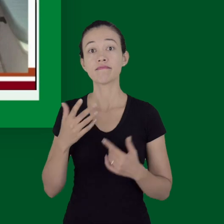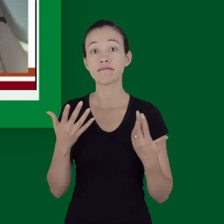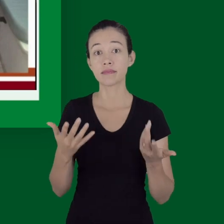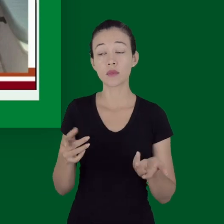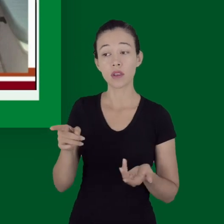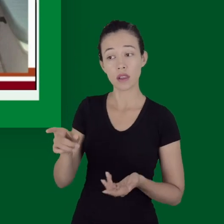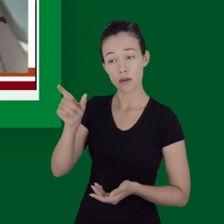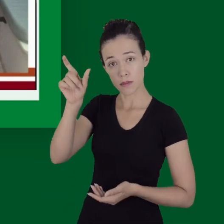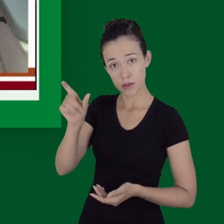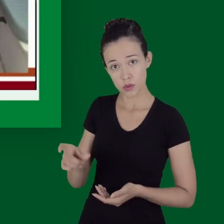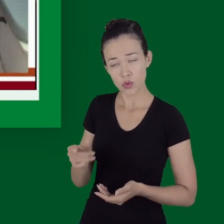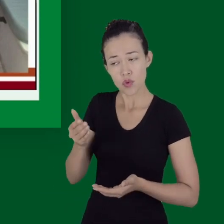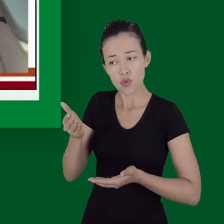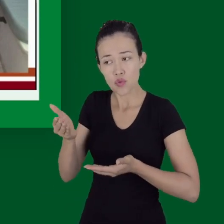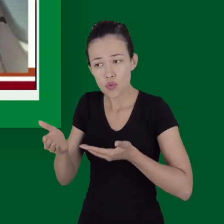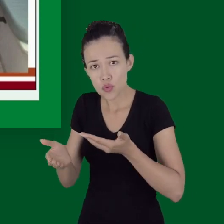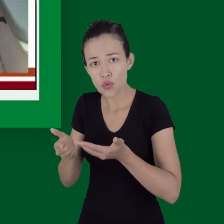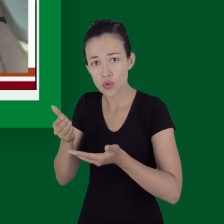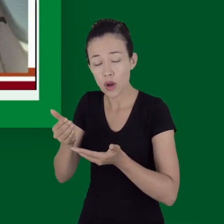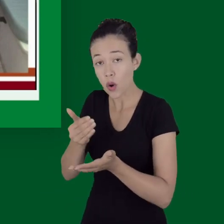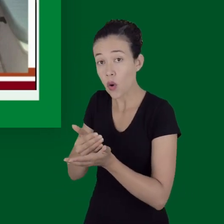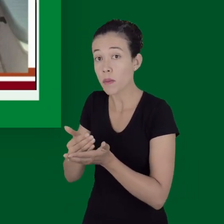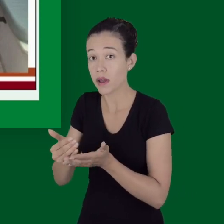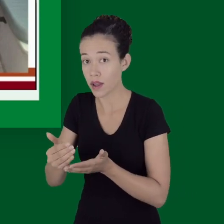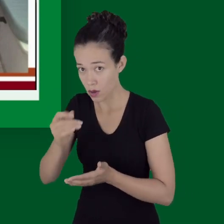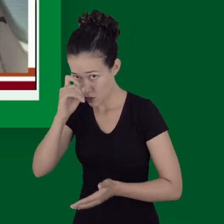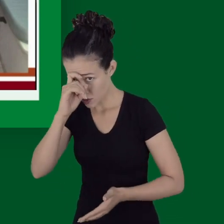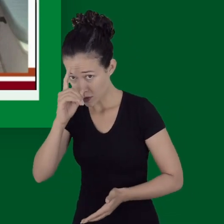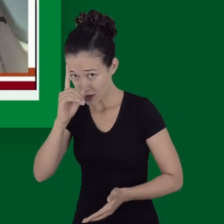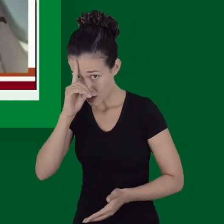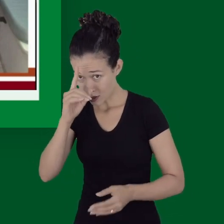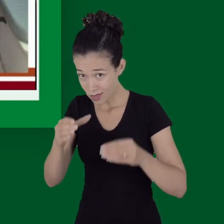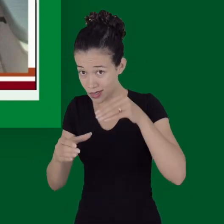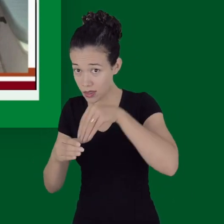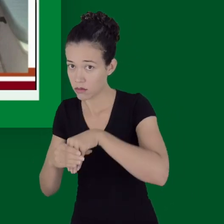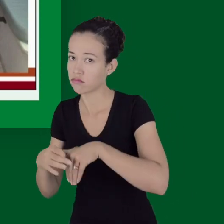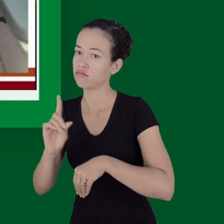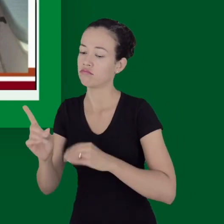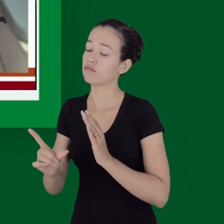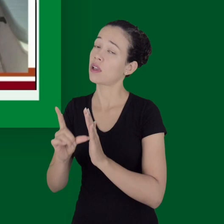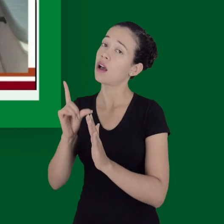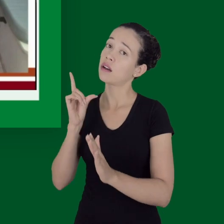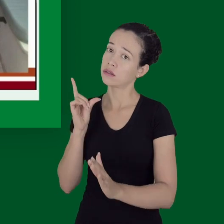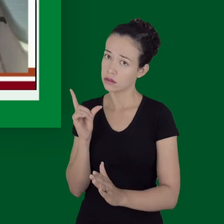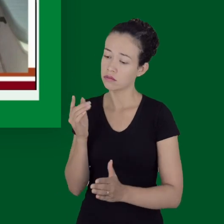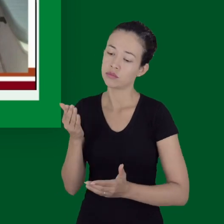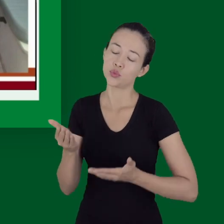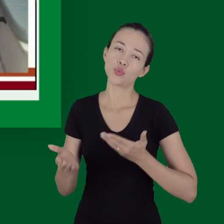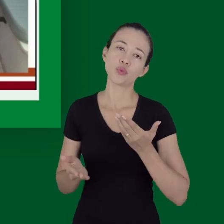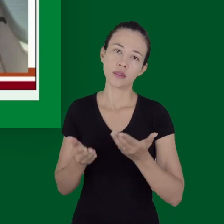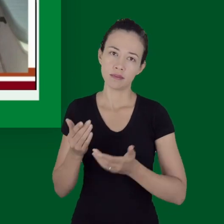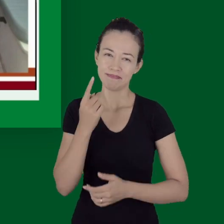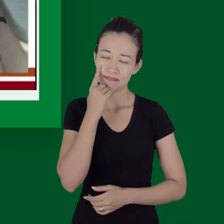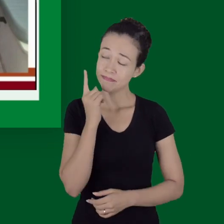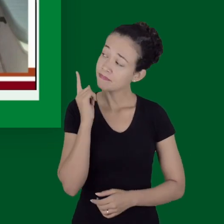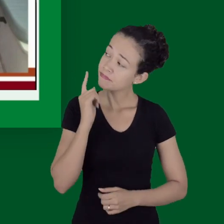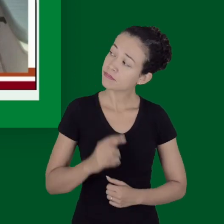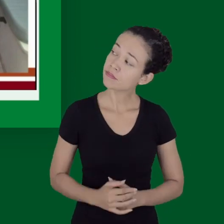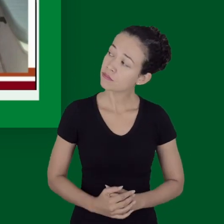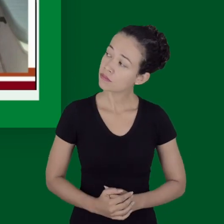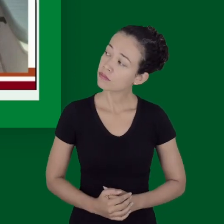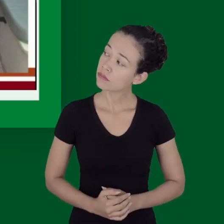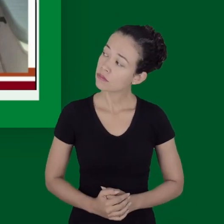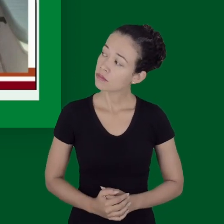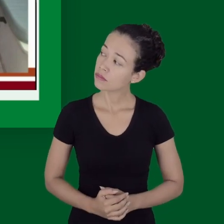que estão lá. E é muito importante enfatizar que o manejo desses pacientes já inicia no APH. E eu